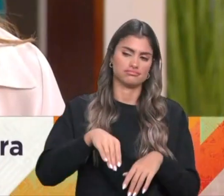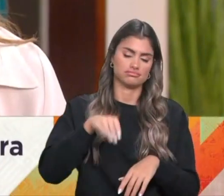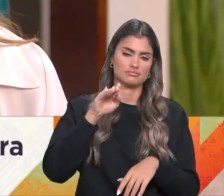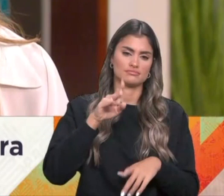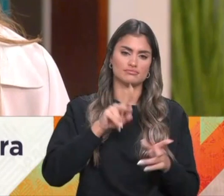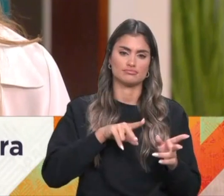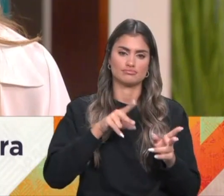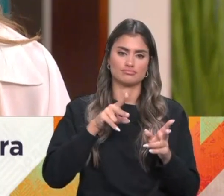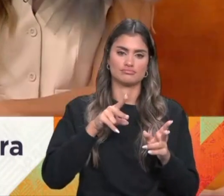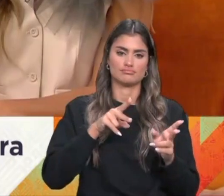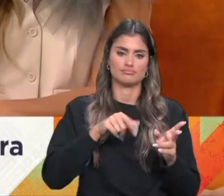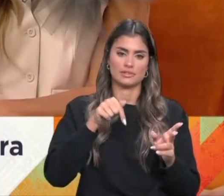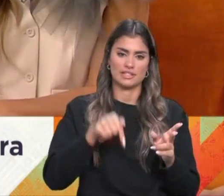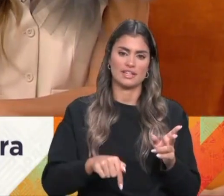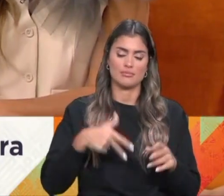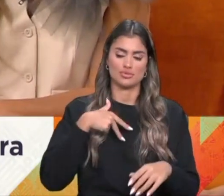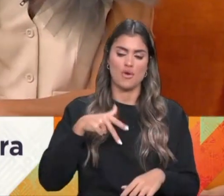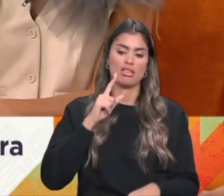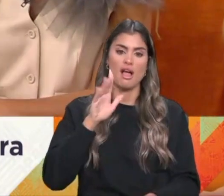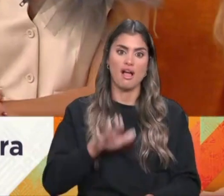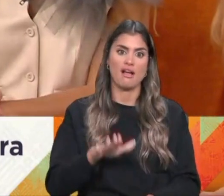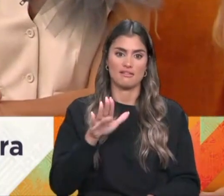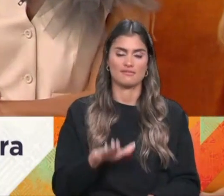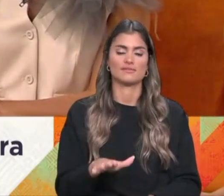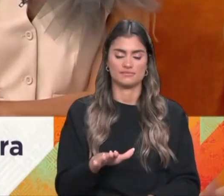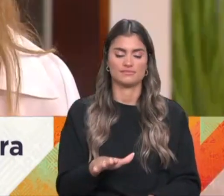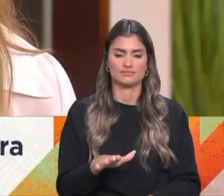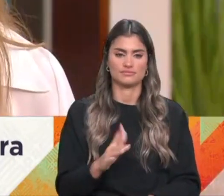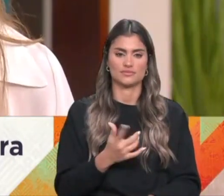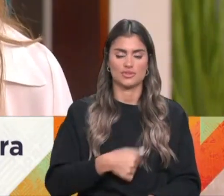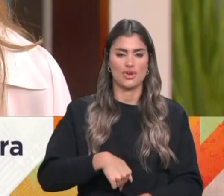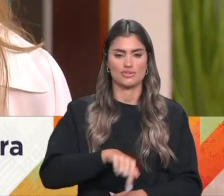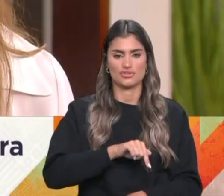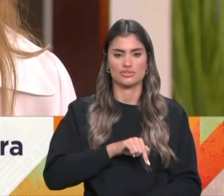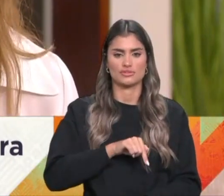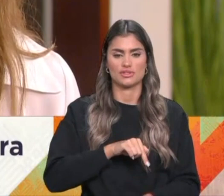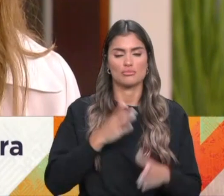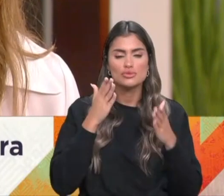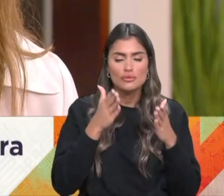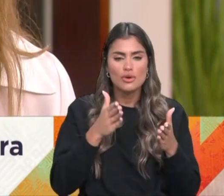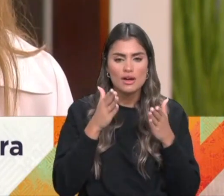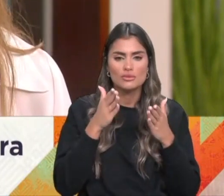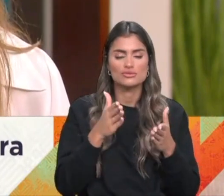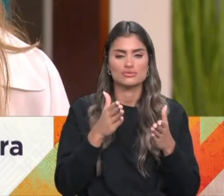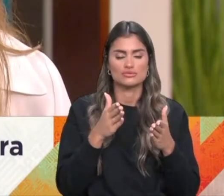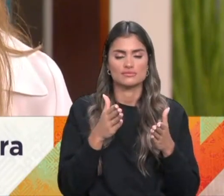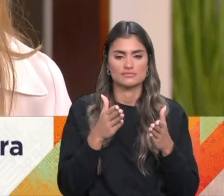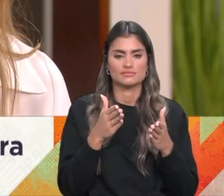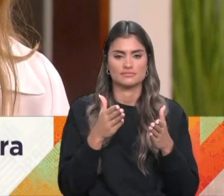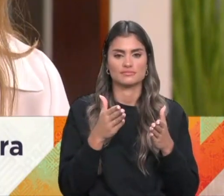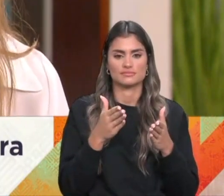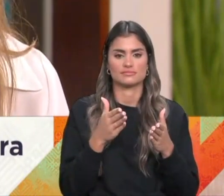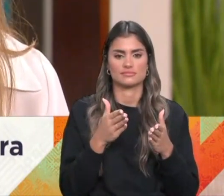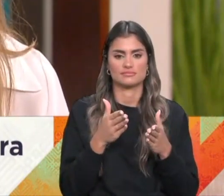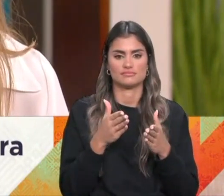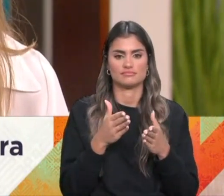terra de cá para cá, certo? Sim, sim. Nós estamos, lá estamos, estamos muito focados na cultura in